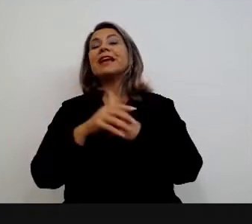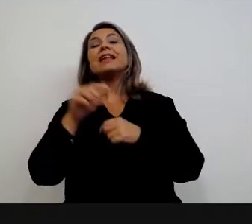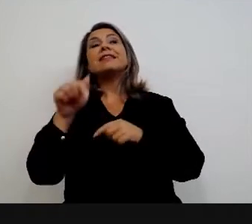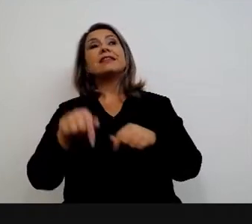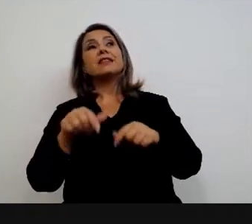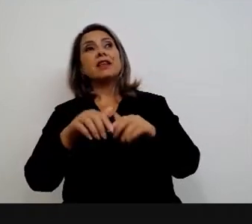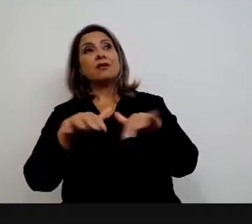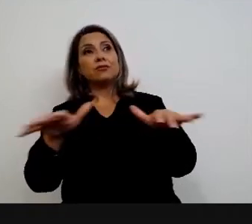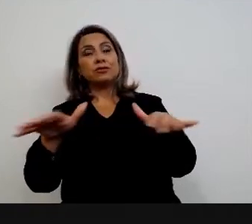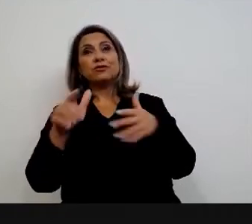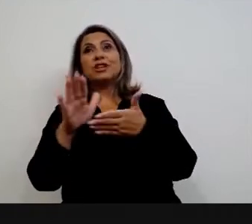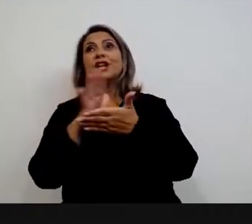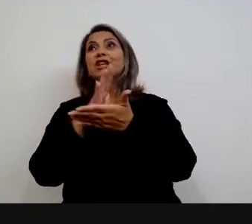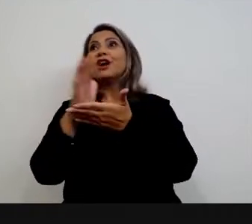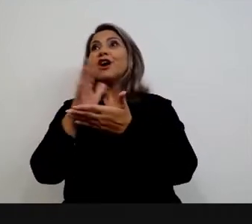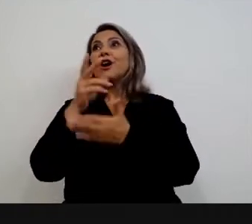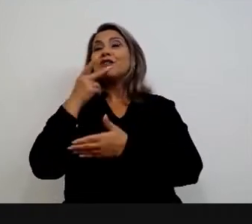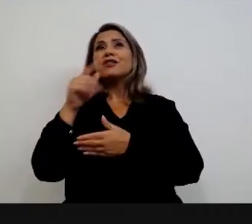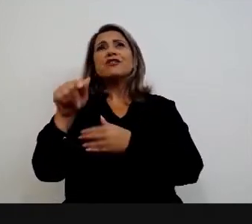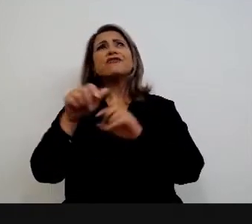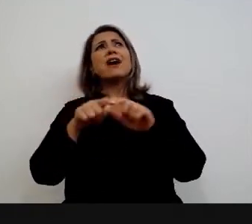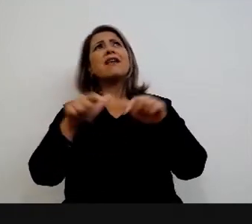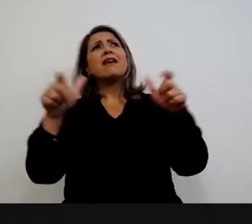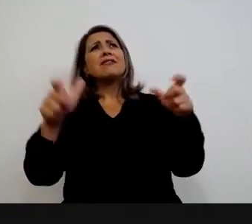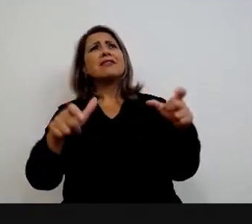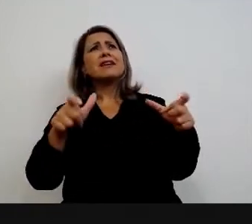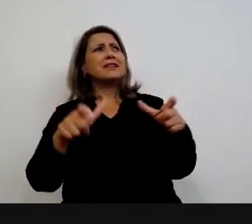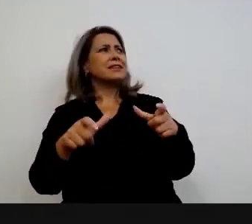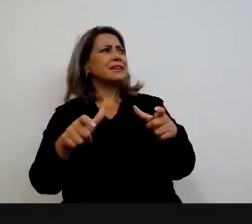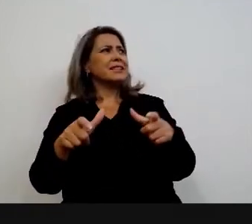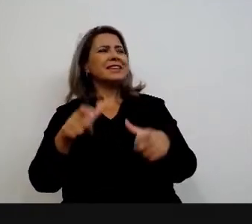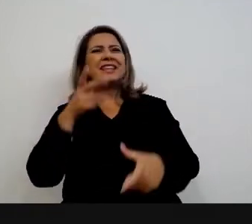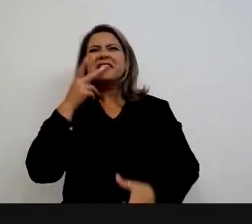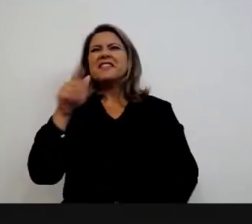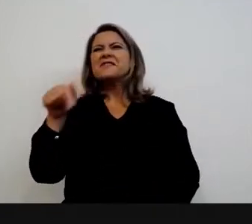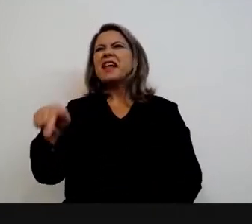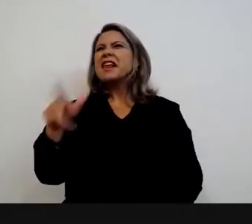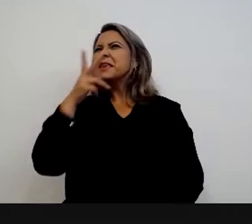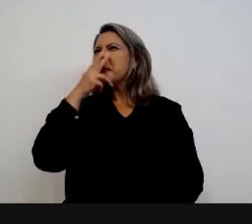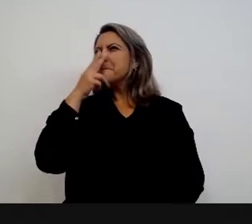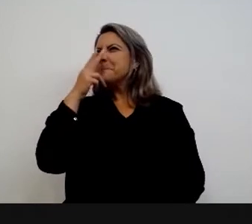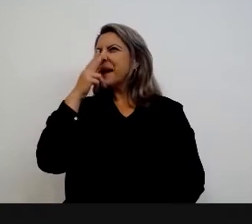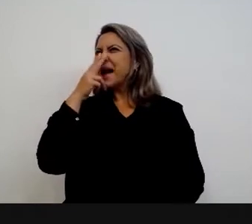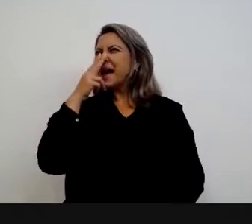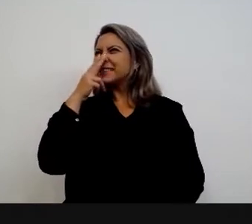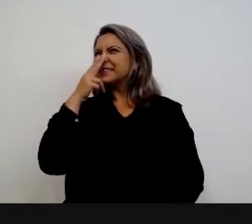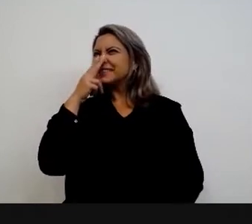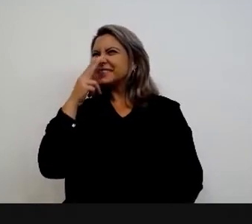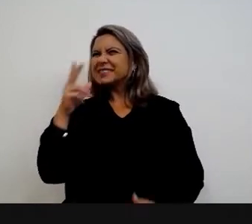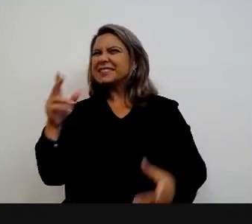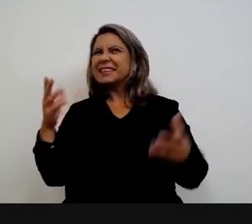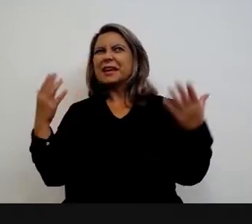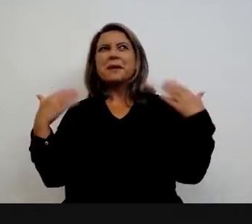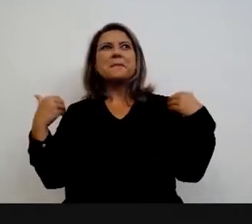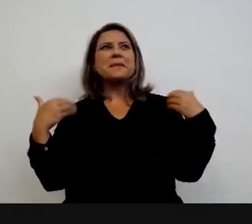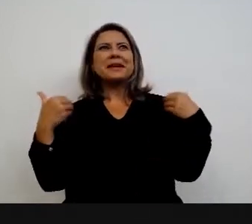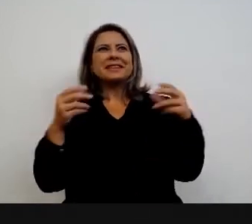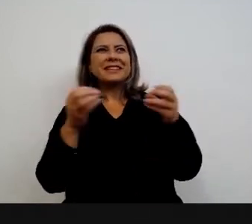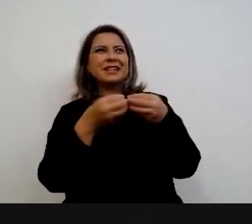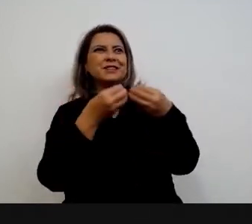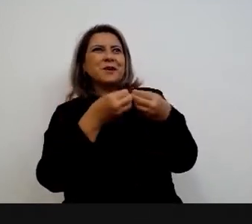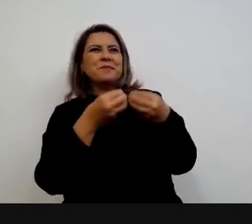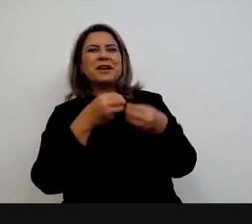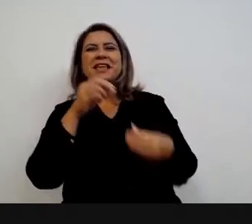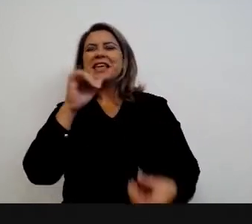essas instalações que alguns chamam até de... Como é que é? Iguatemi? Eu até esqueci como é que é